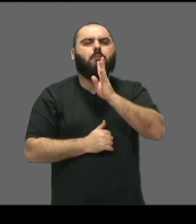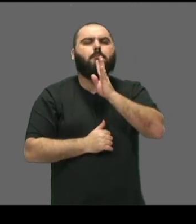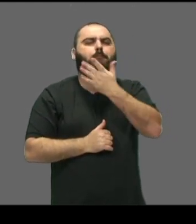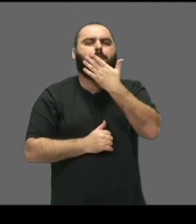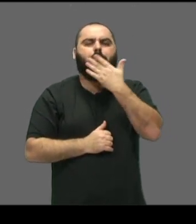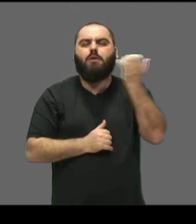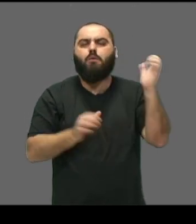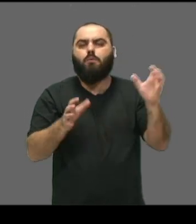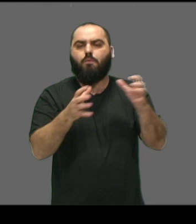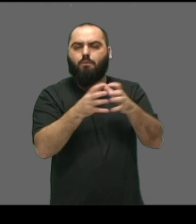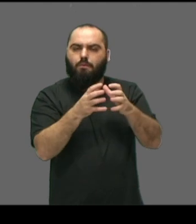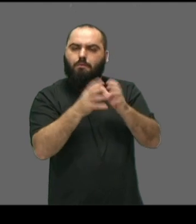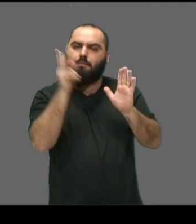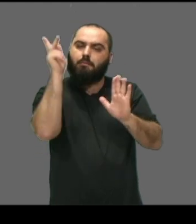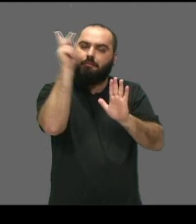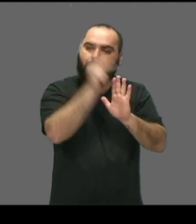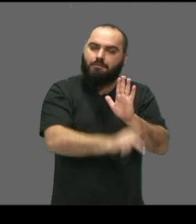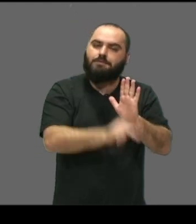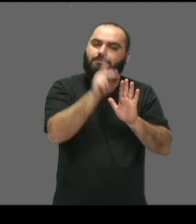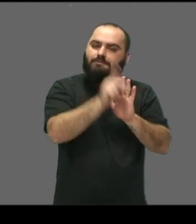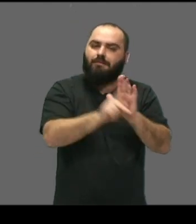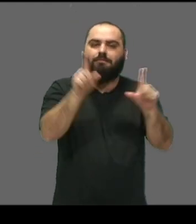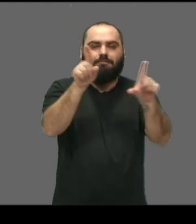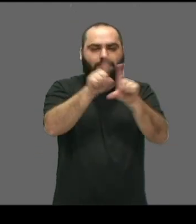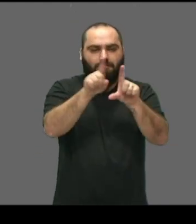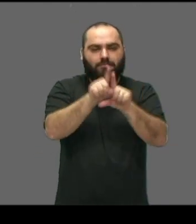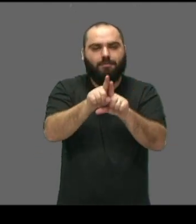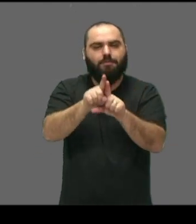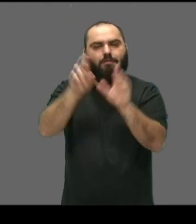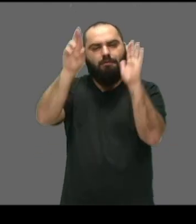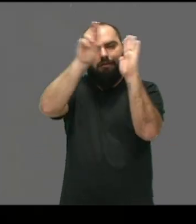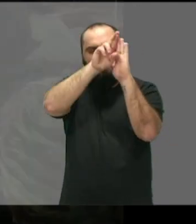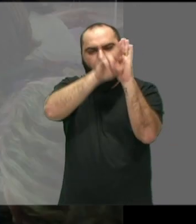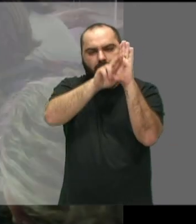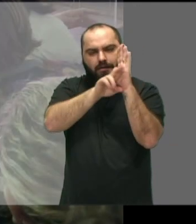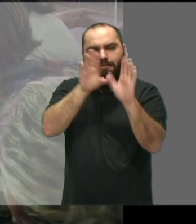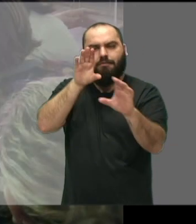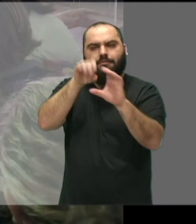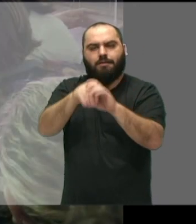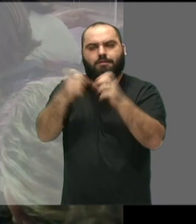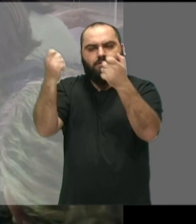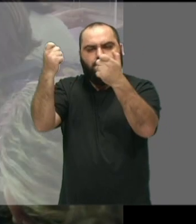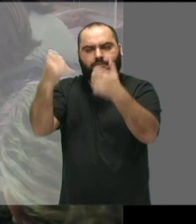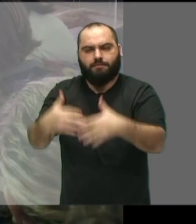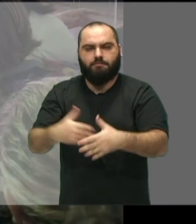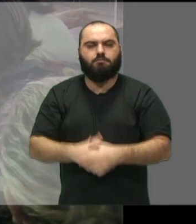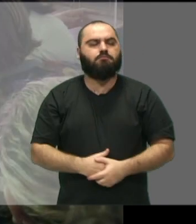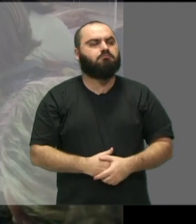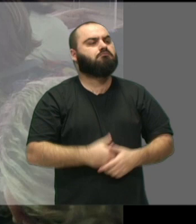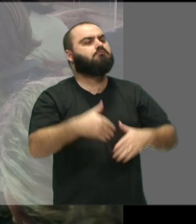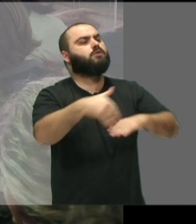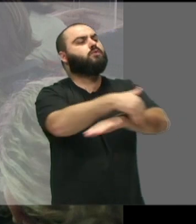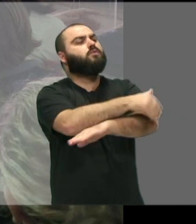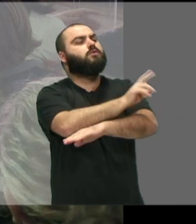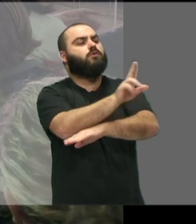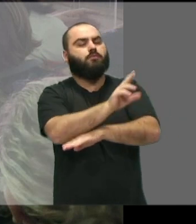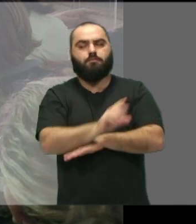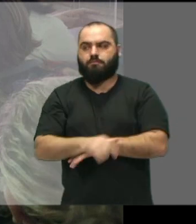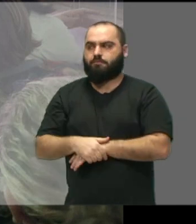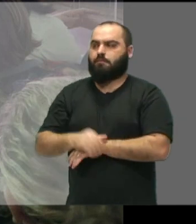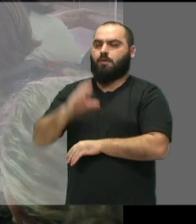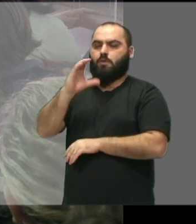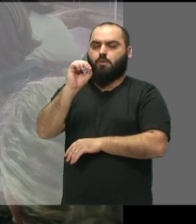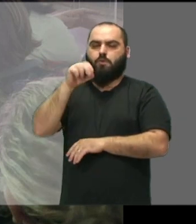conhecer o nosso projeto pedagógico, o nosso regimento interno que fala como que funciona. Qual é o endereço? É conservatório